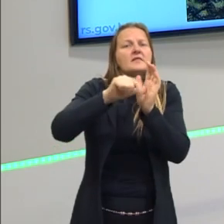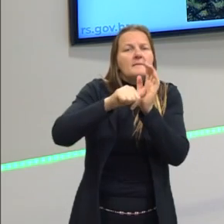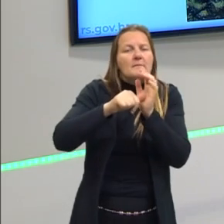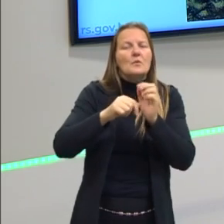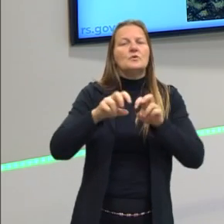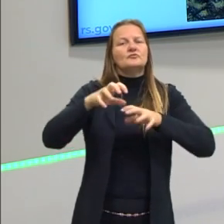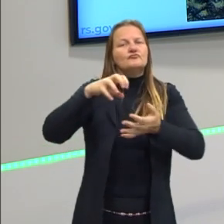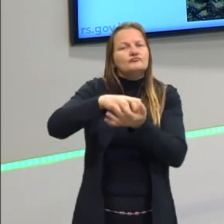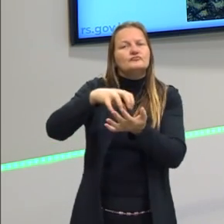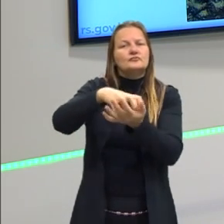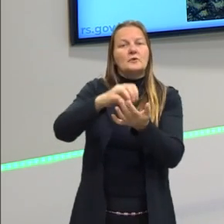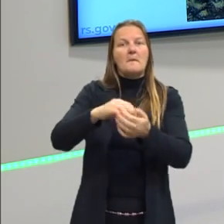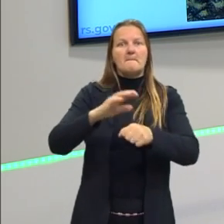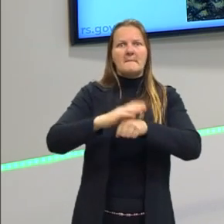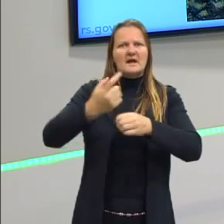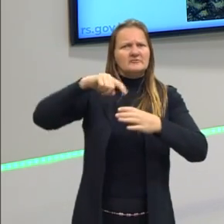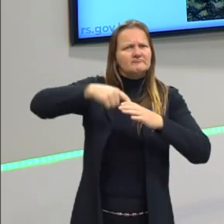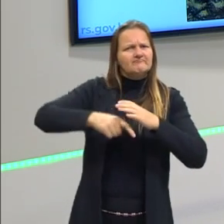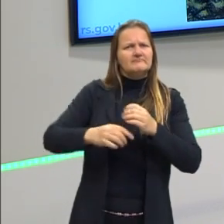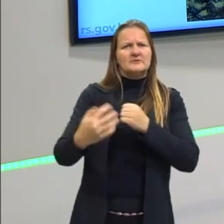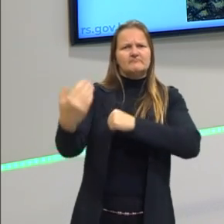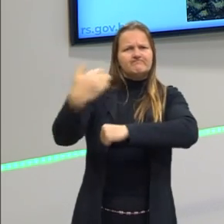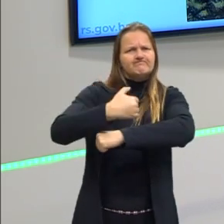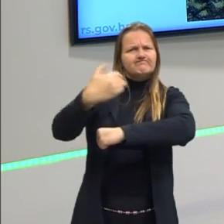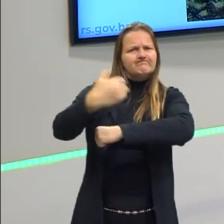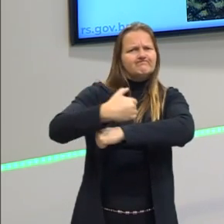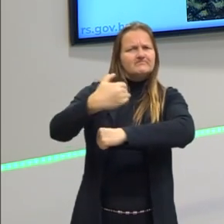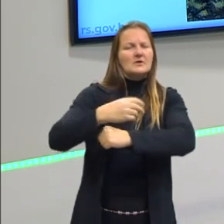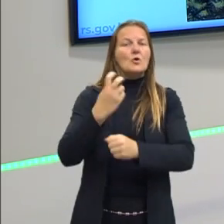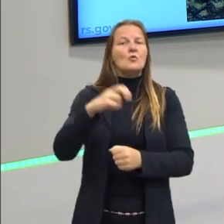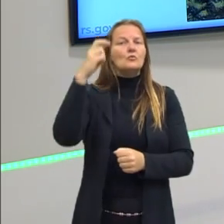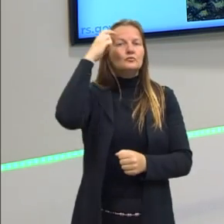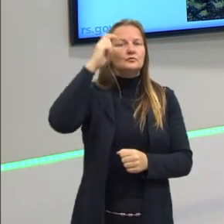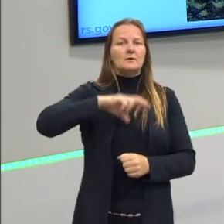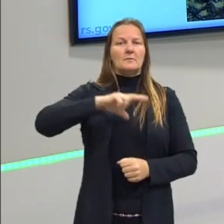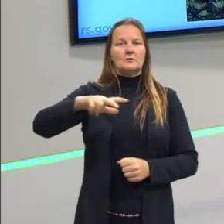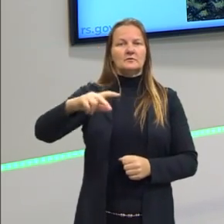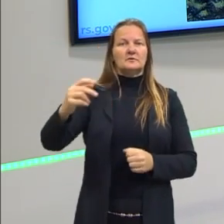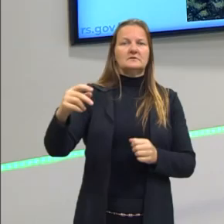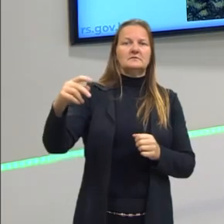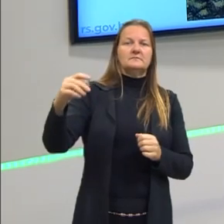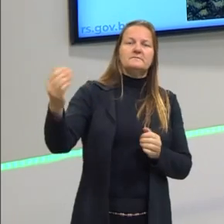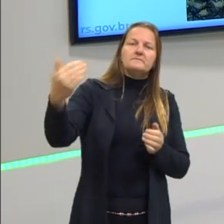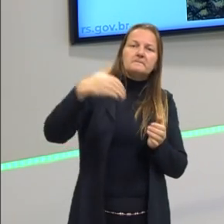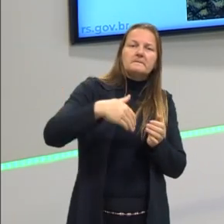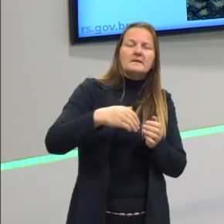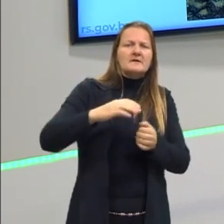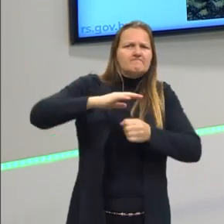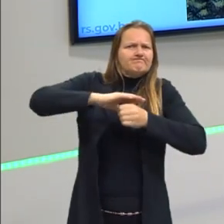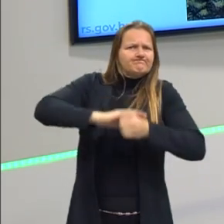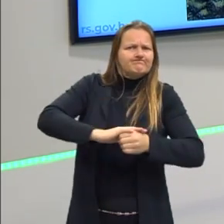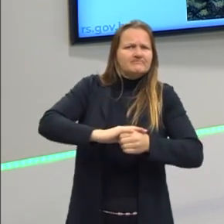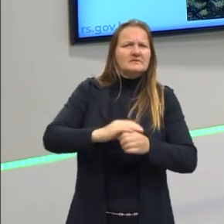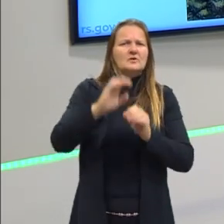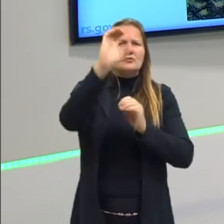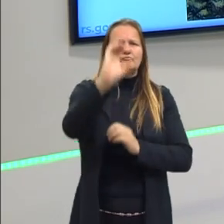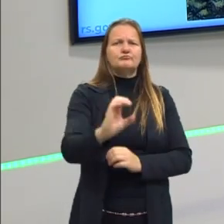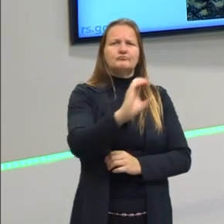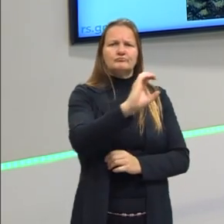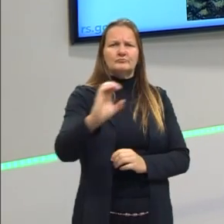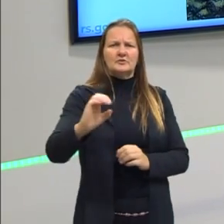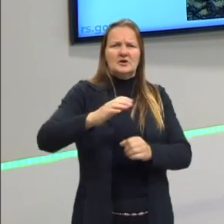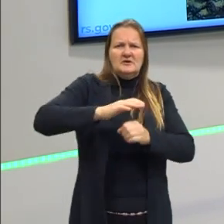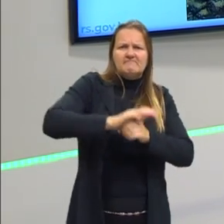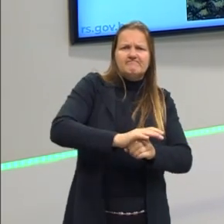mais intensa, com ocupação, com essa presença da cultura portuguesa e essa imposição do catolicismo, por